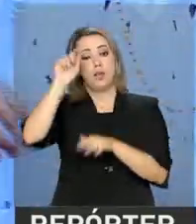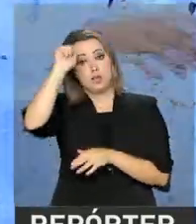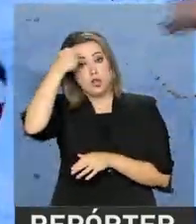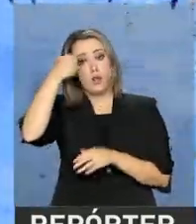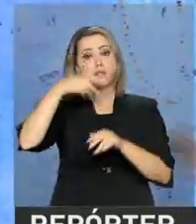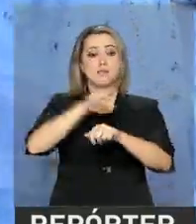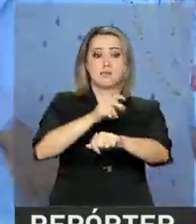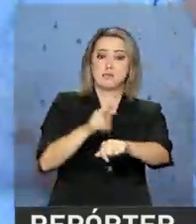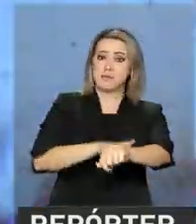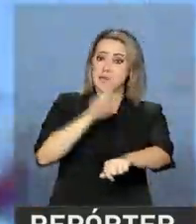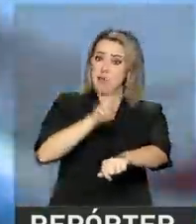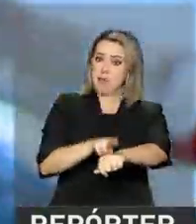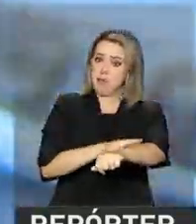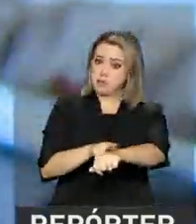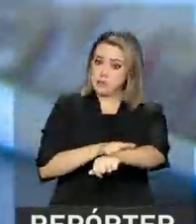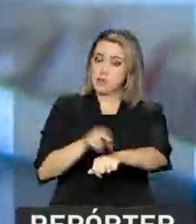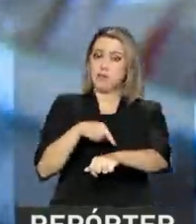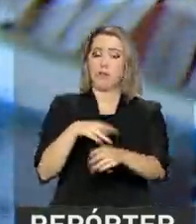igualdade religiosa.